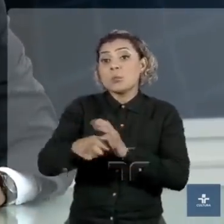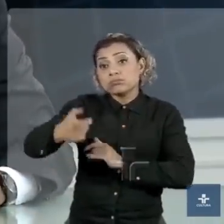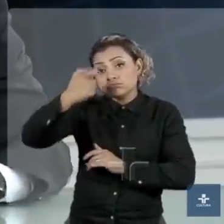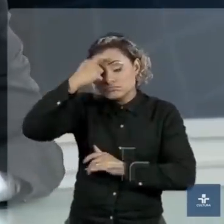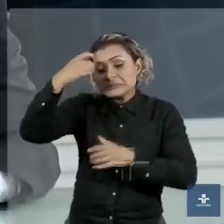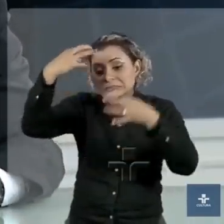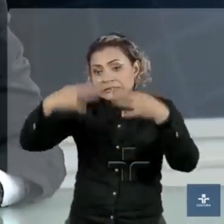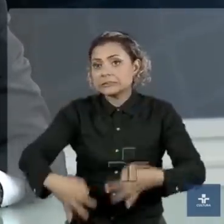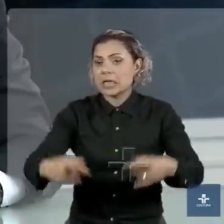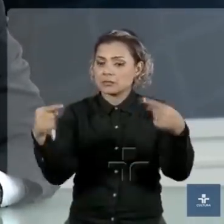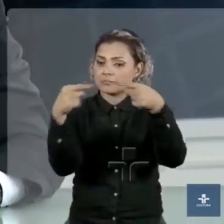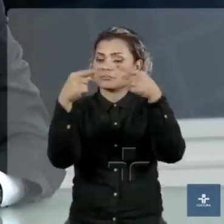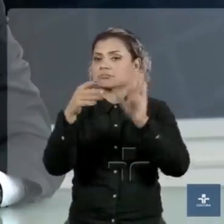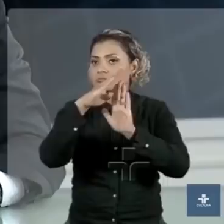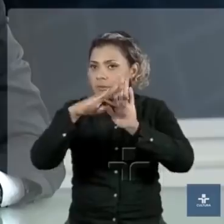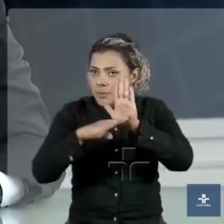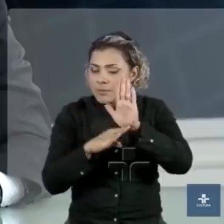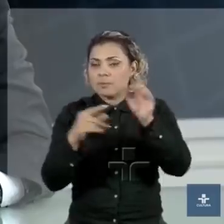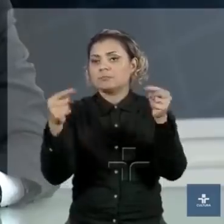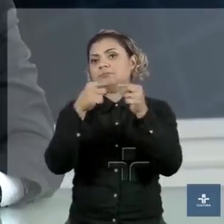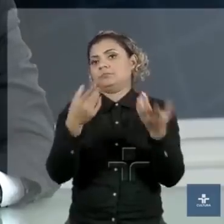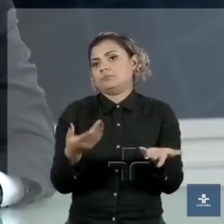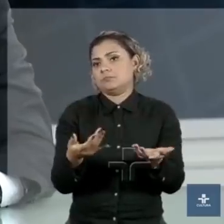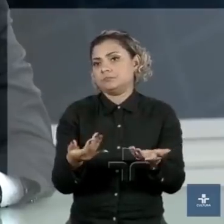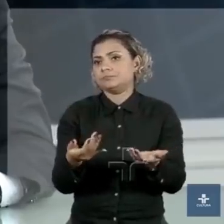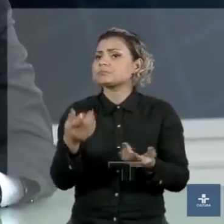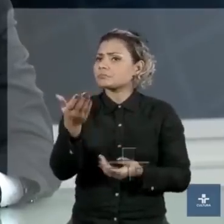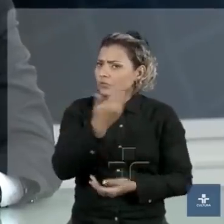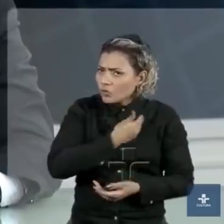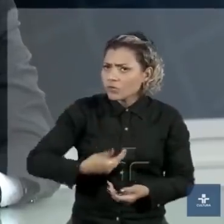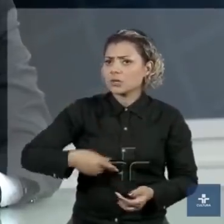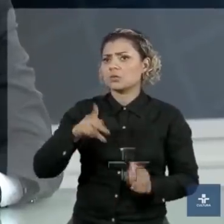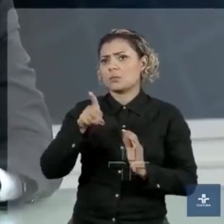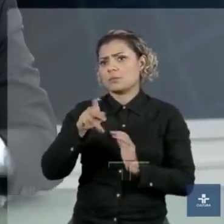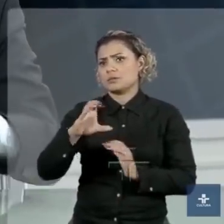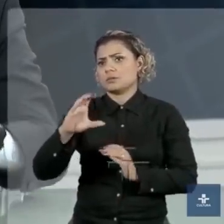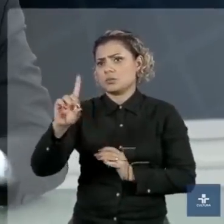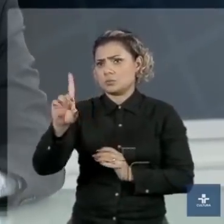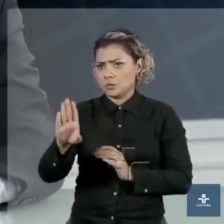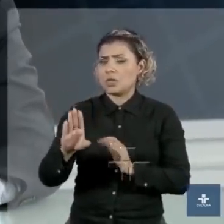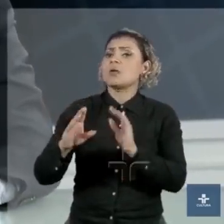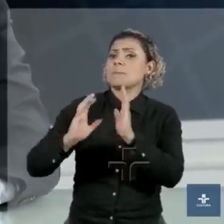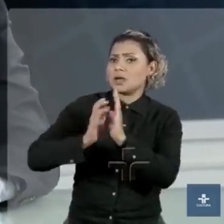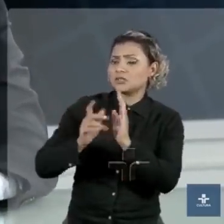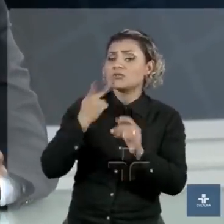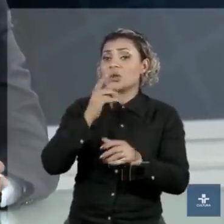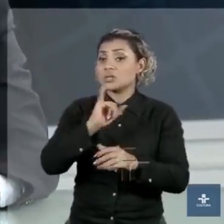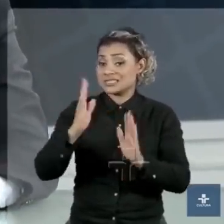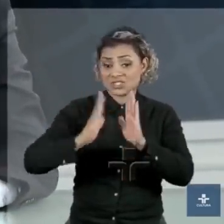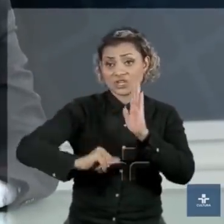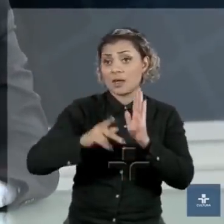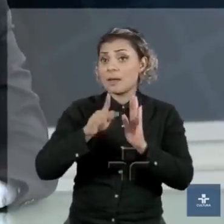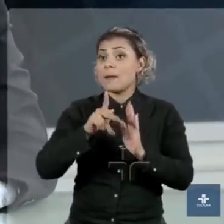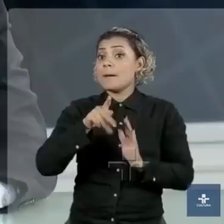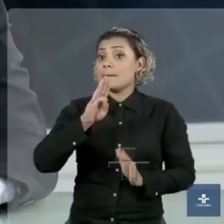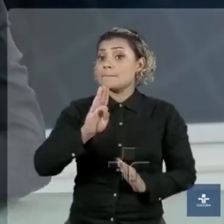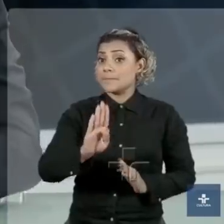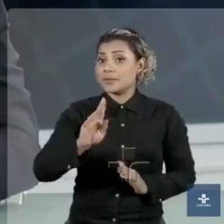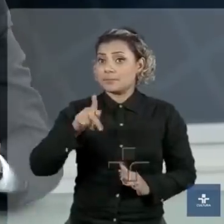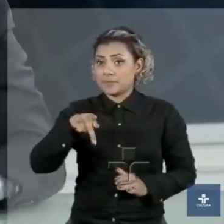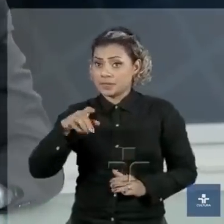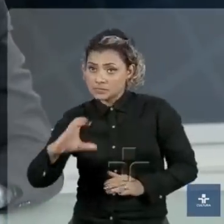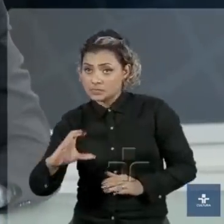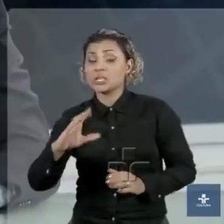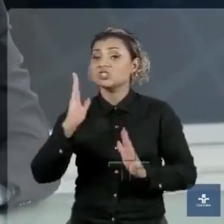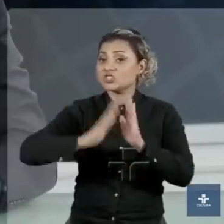entre os governadores que uma reforma precisa ser aprovada. O próprio governador do PCdoB coloca, olha, se a gente tirar aqui o PPC, aposentadoria rural, a capitalização,